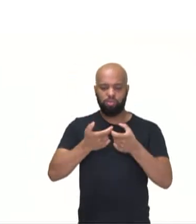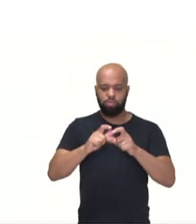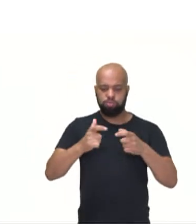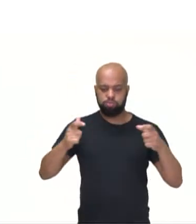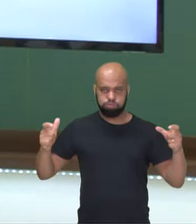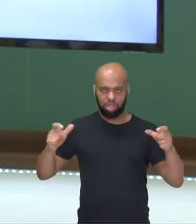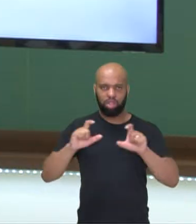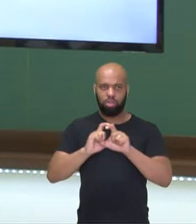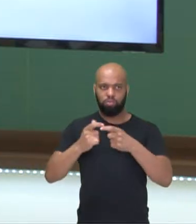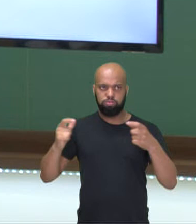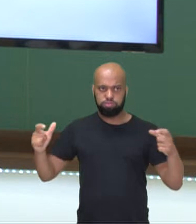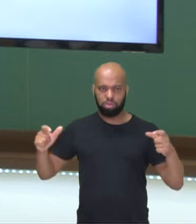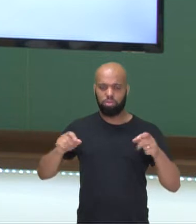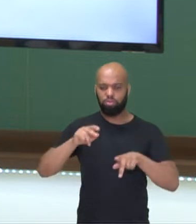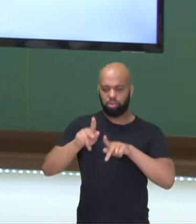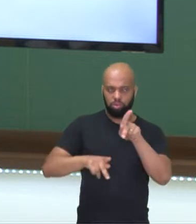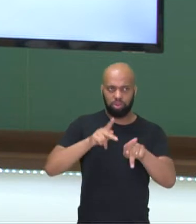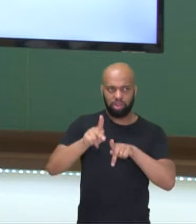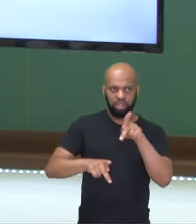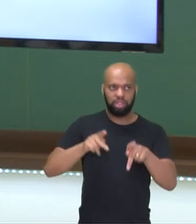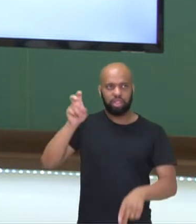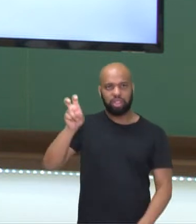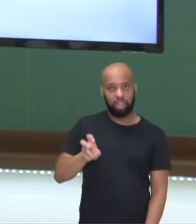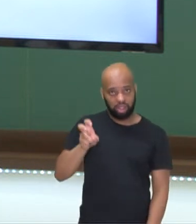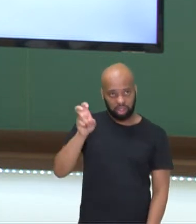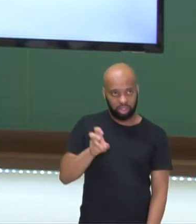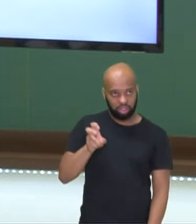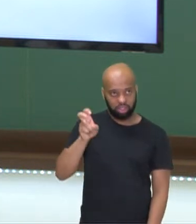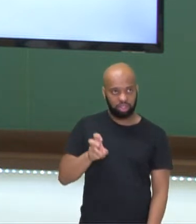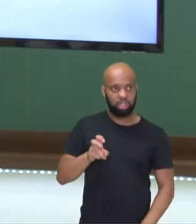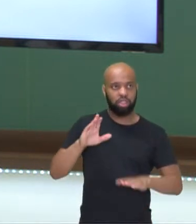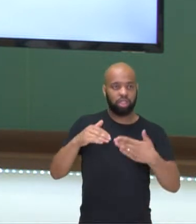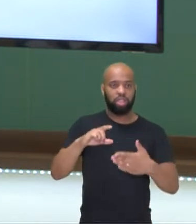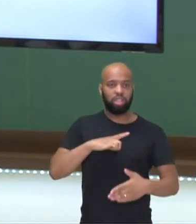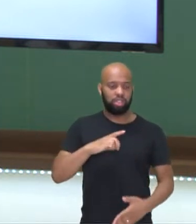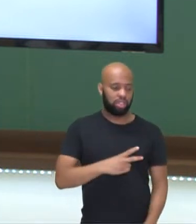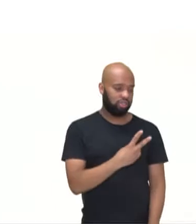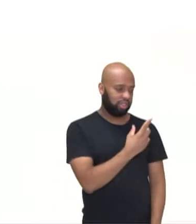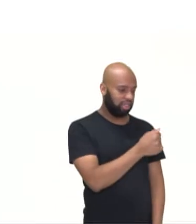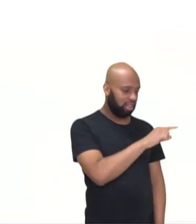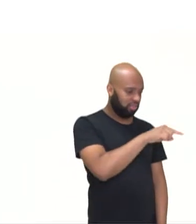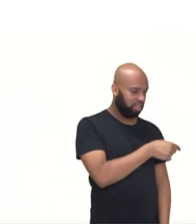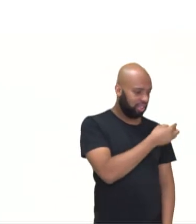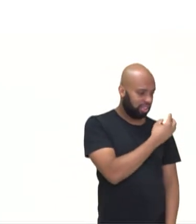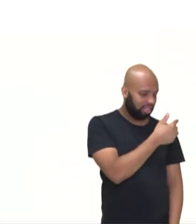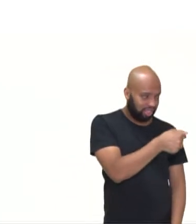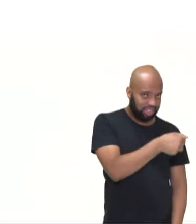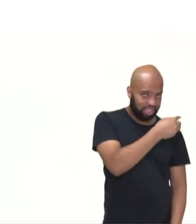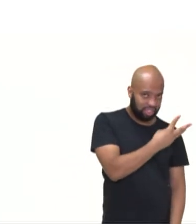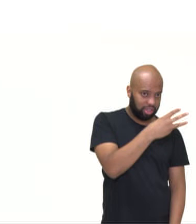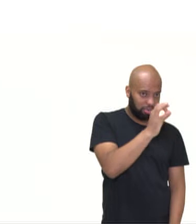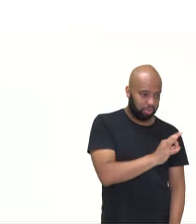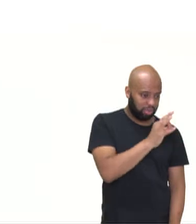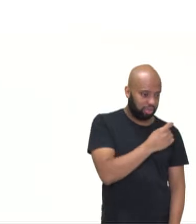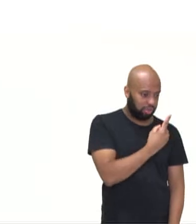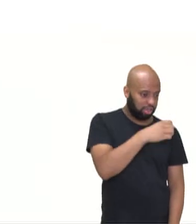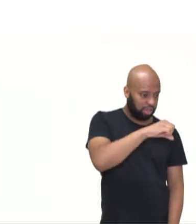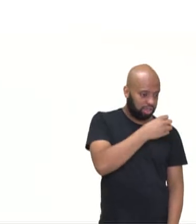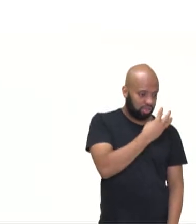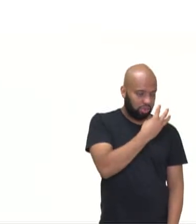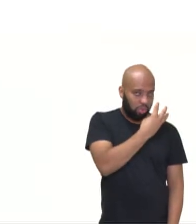aumento dessa população, dessa taxa de urbanização, passando de 27,73 em 1940,